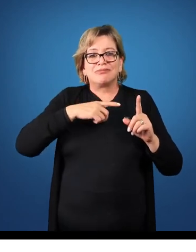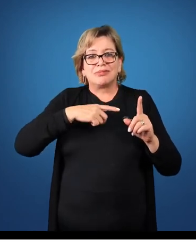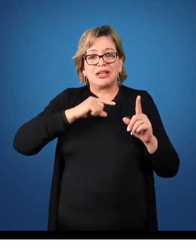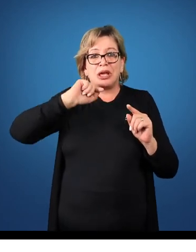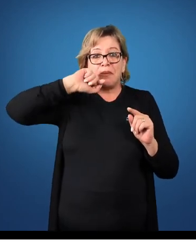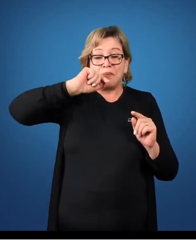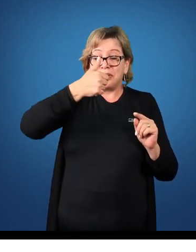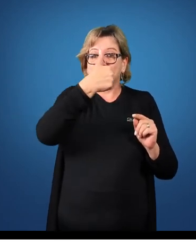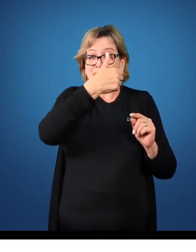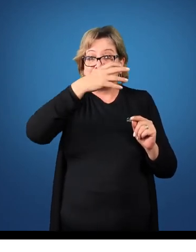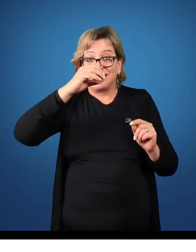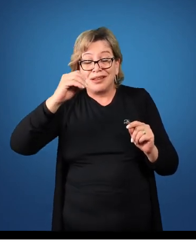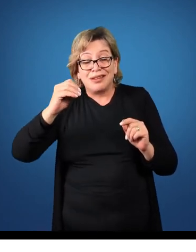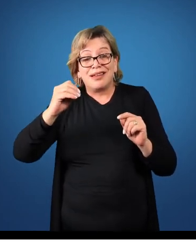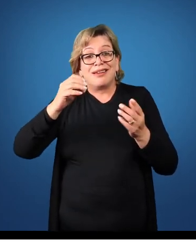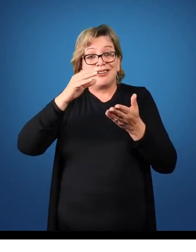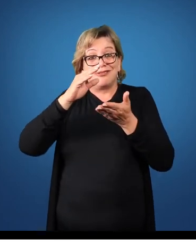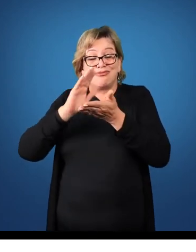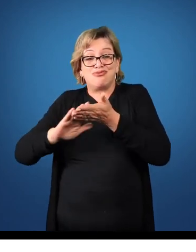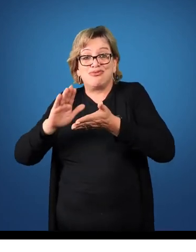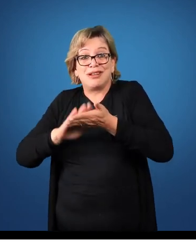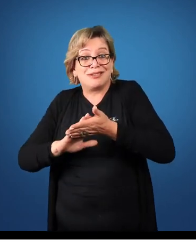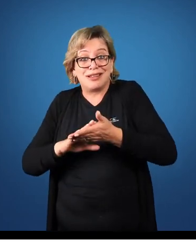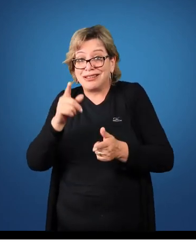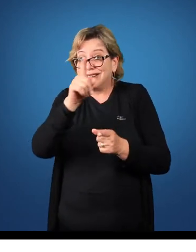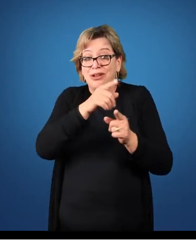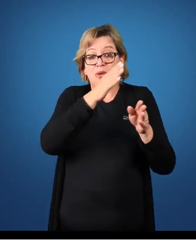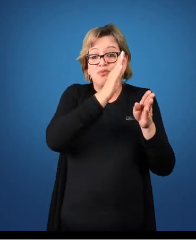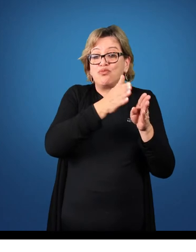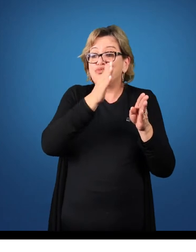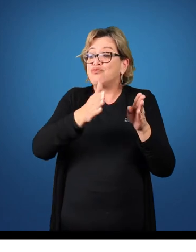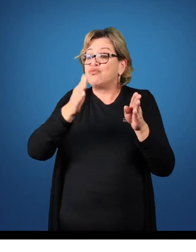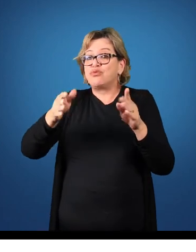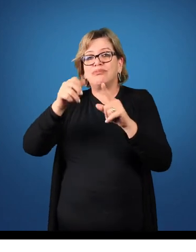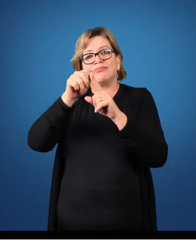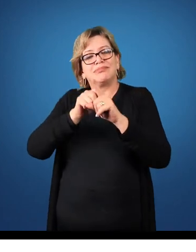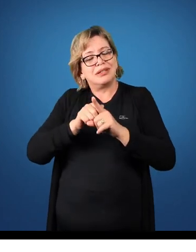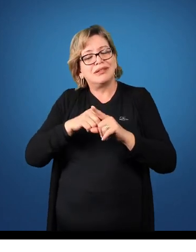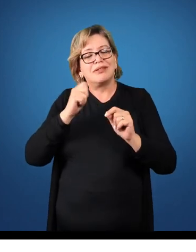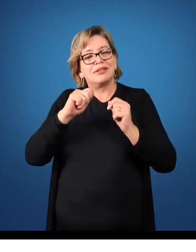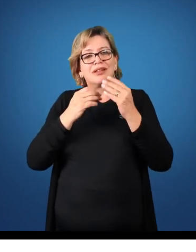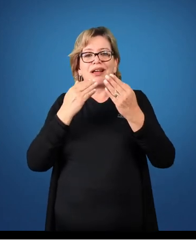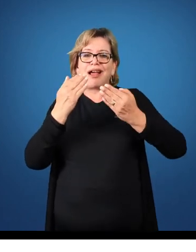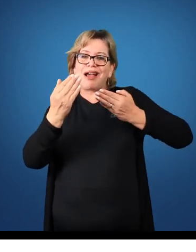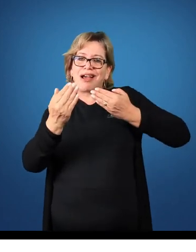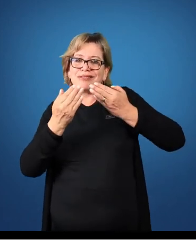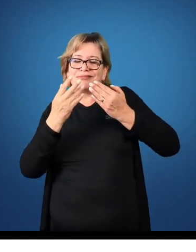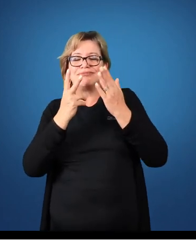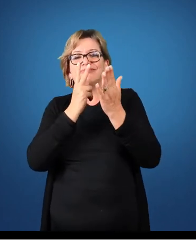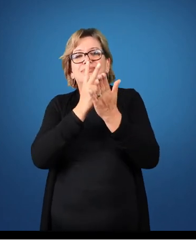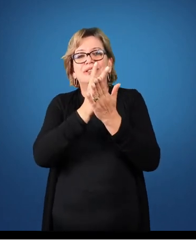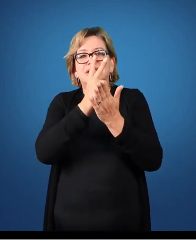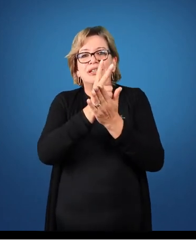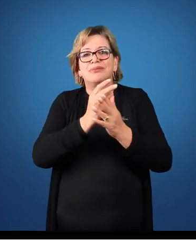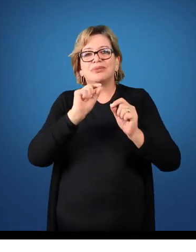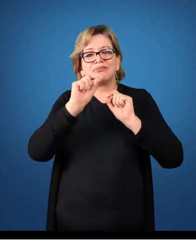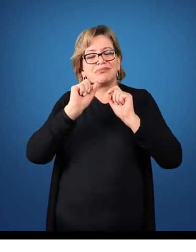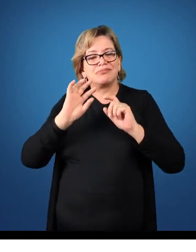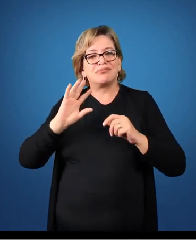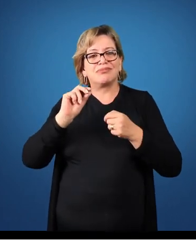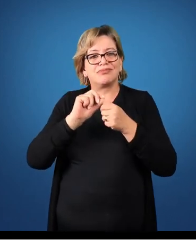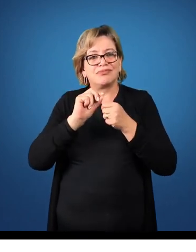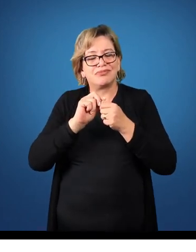ele. Pertencem aos outros 11 meses do ano. Isso tem que ser analisado em cada ato e fato